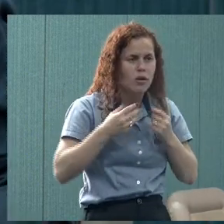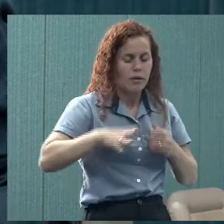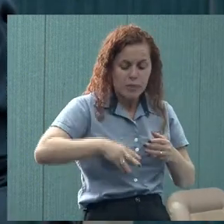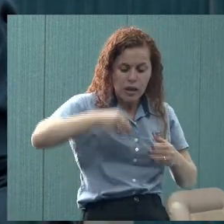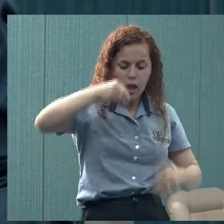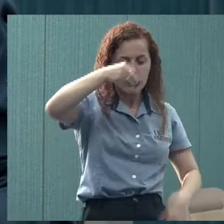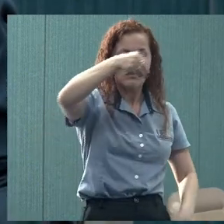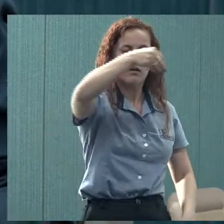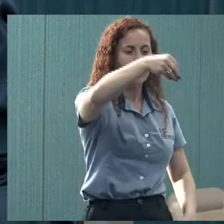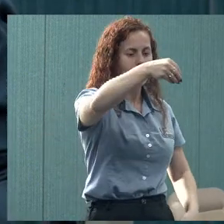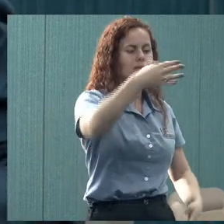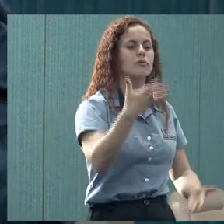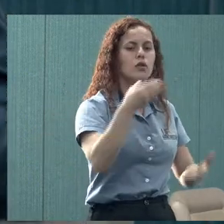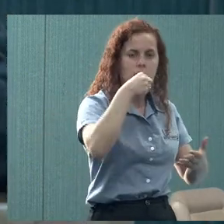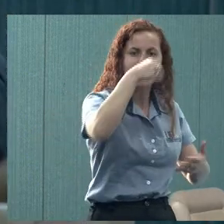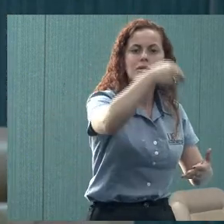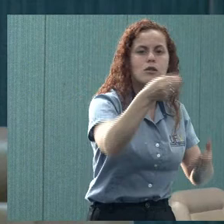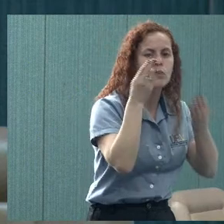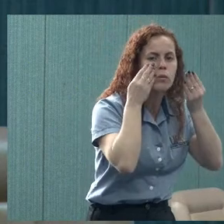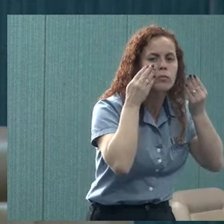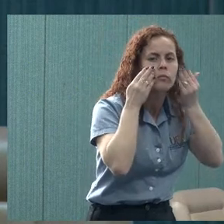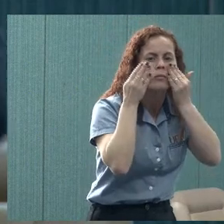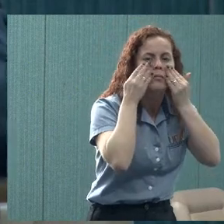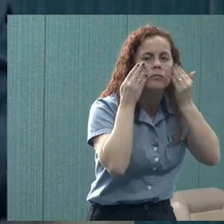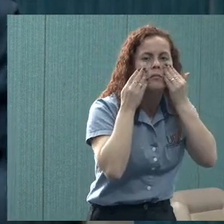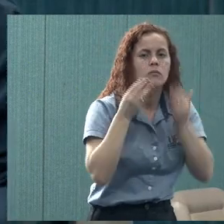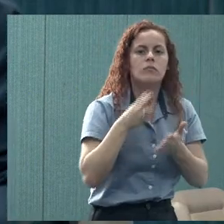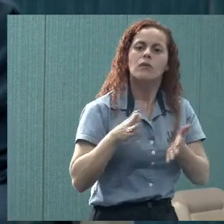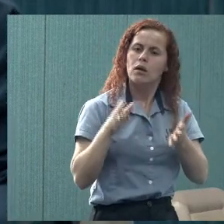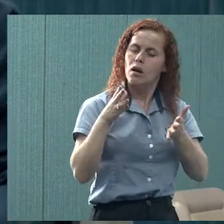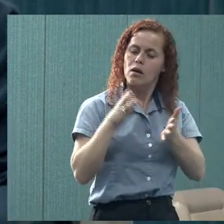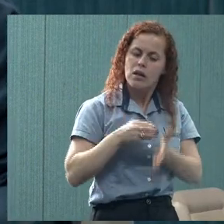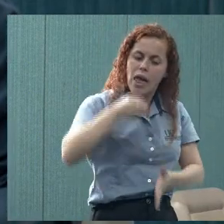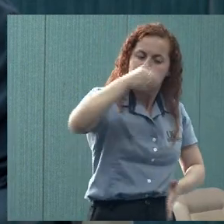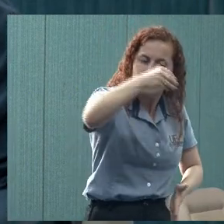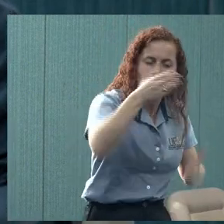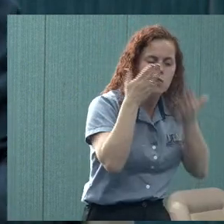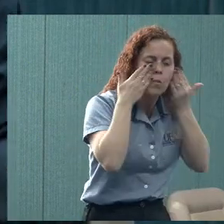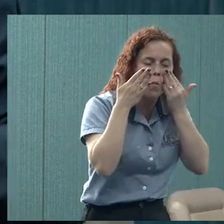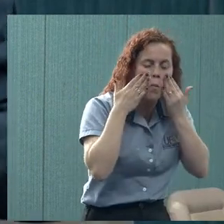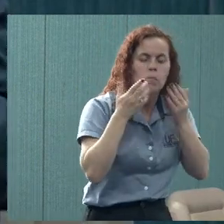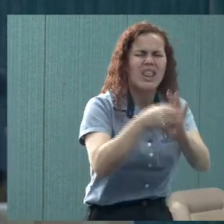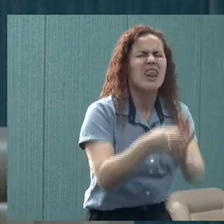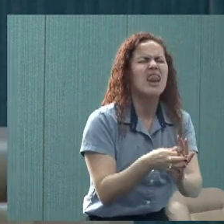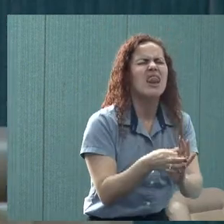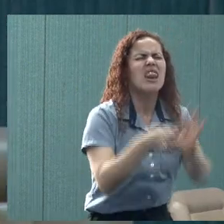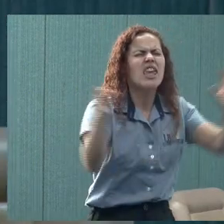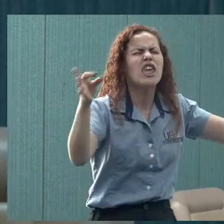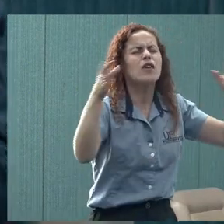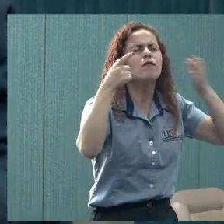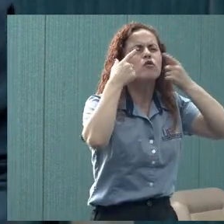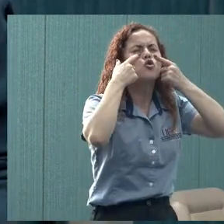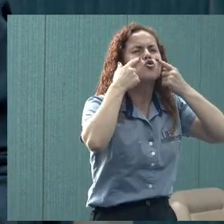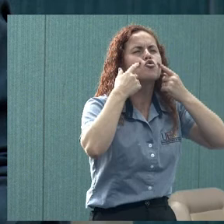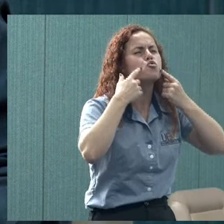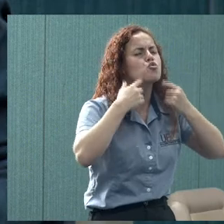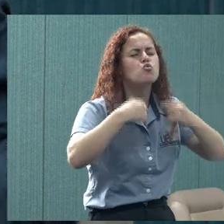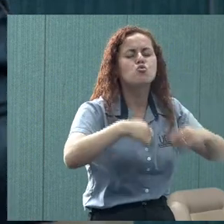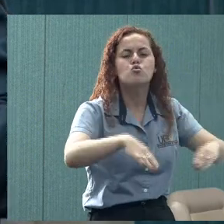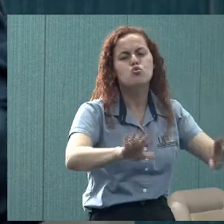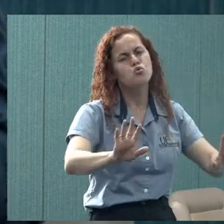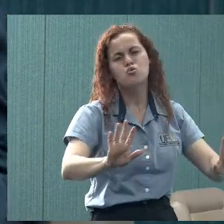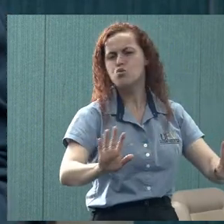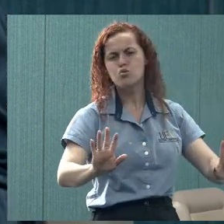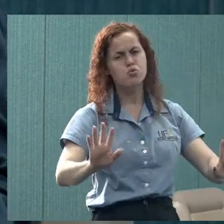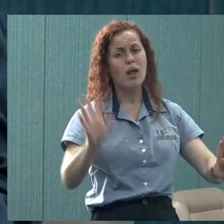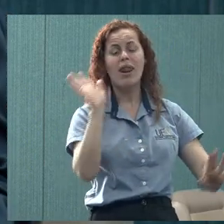nosso instrumento de trabalho, o lencinho, passar o lencinho e a pessoa poder chorar, eu autorizar ela a chorar. Não tem nada mais